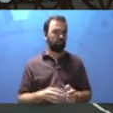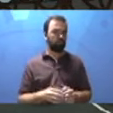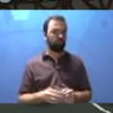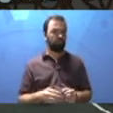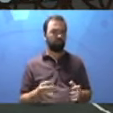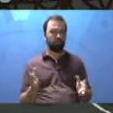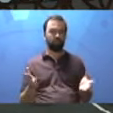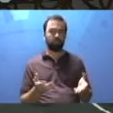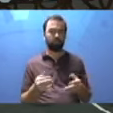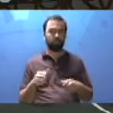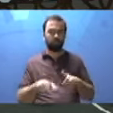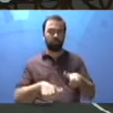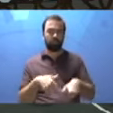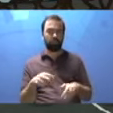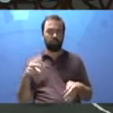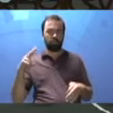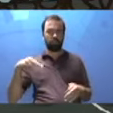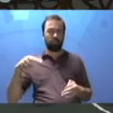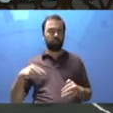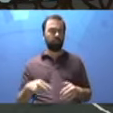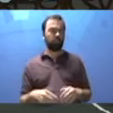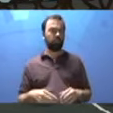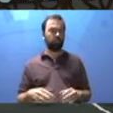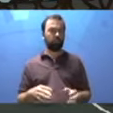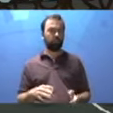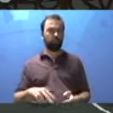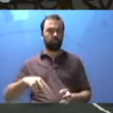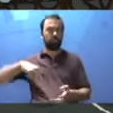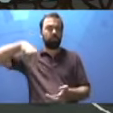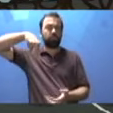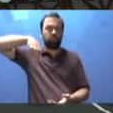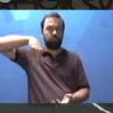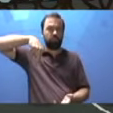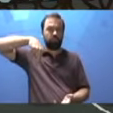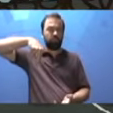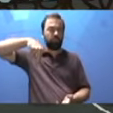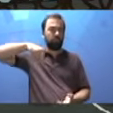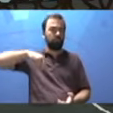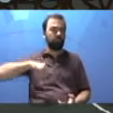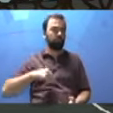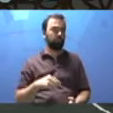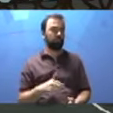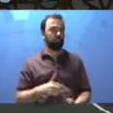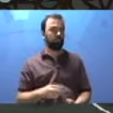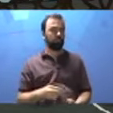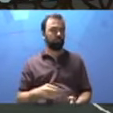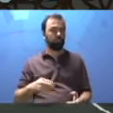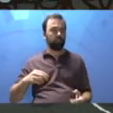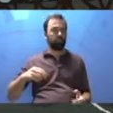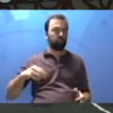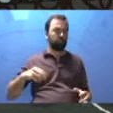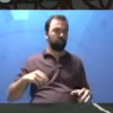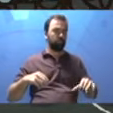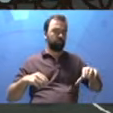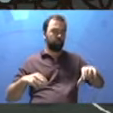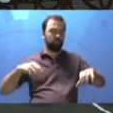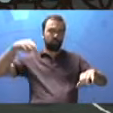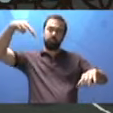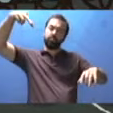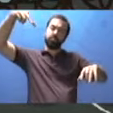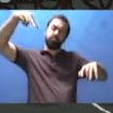Olha lá. Mudou a visão. Eles estavam sentados, agora eles estão em pé. Qual será que é essa visão?